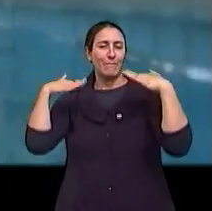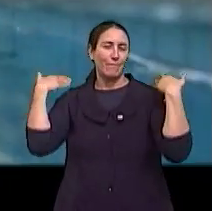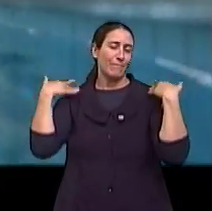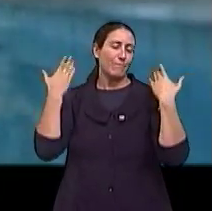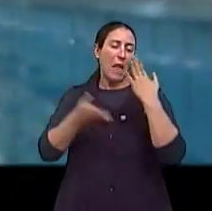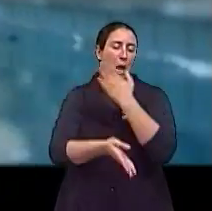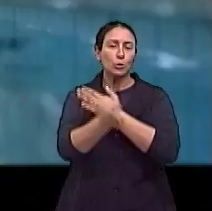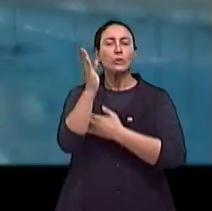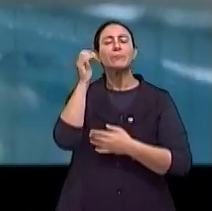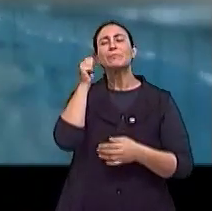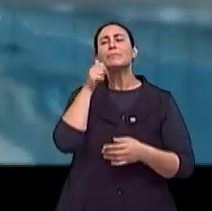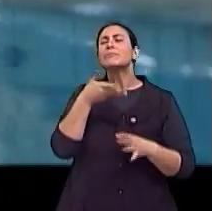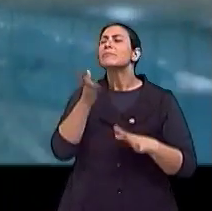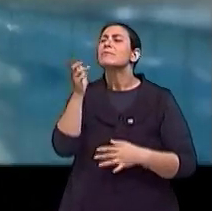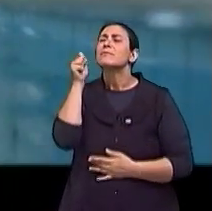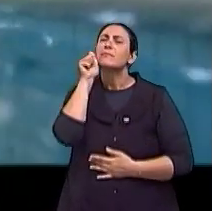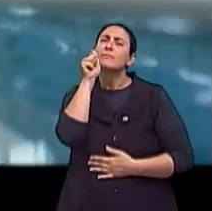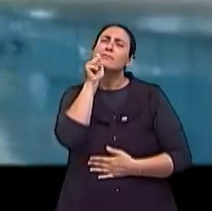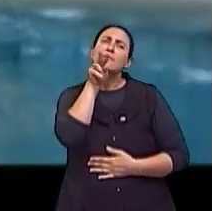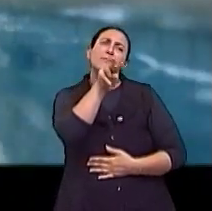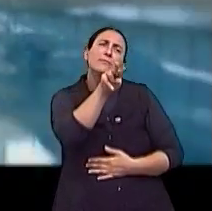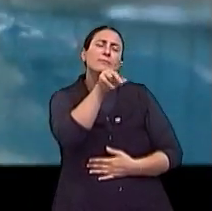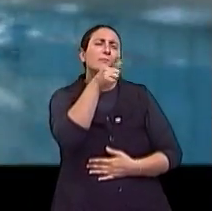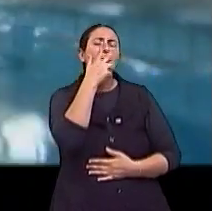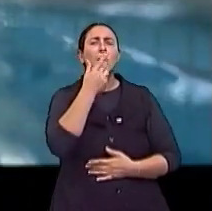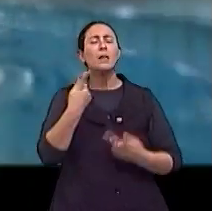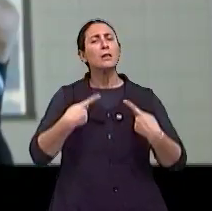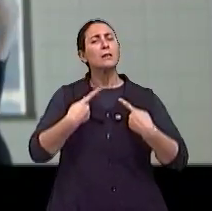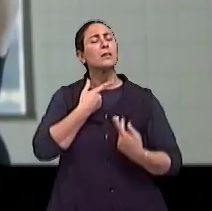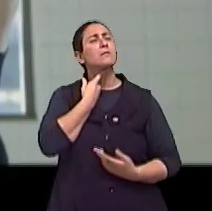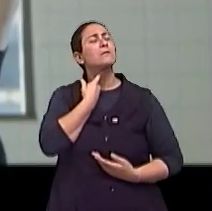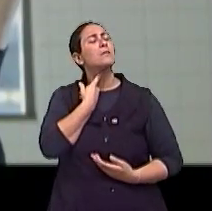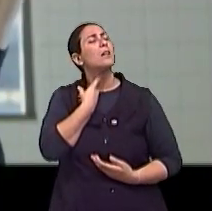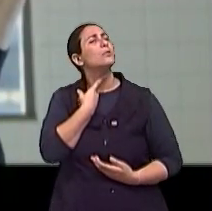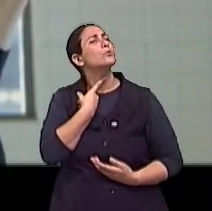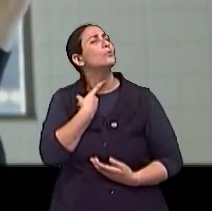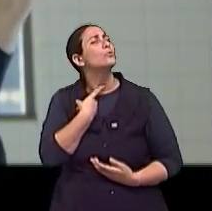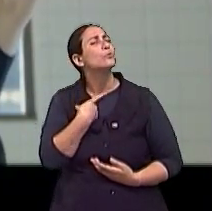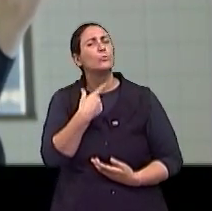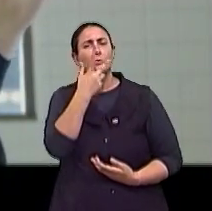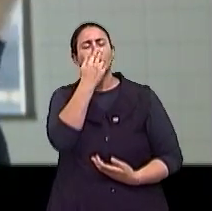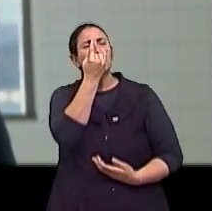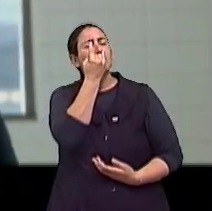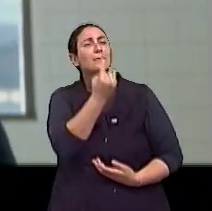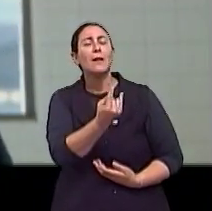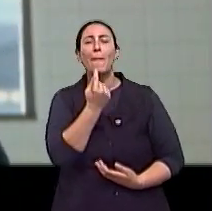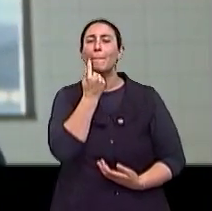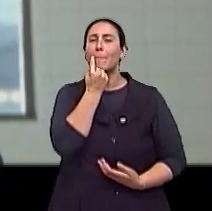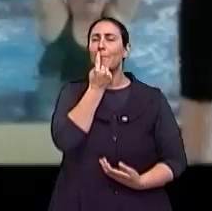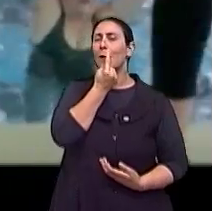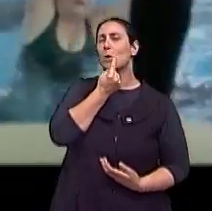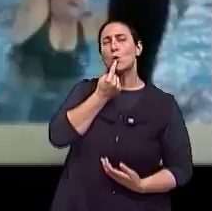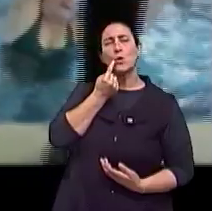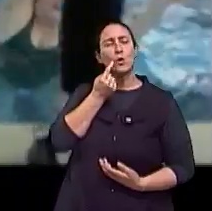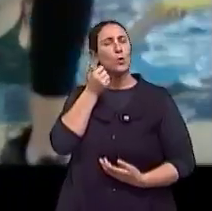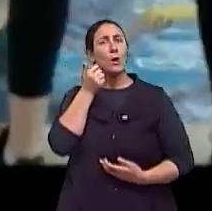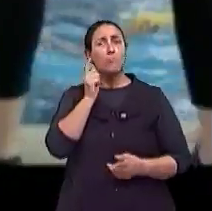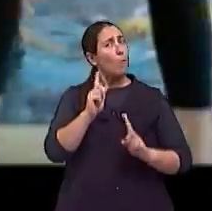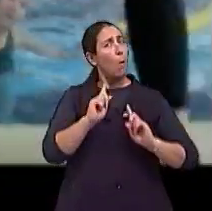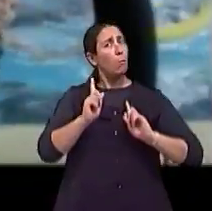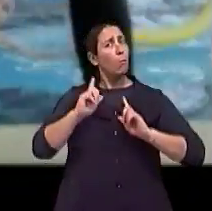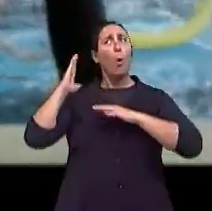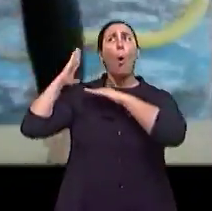ela revela aquele desejo, uma atração pelo batom, mas não era uma relação que vinha se